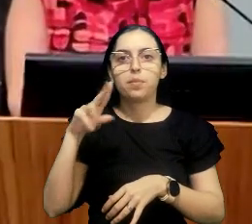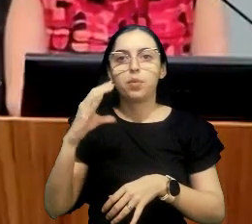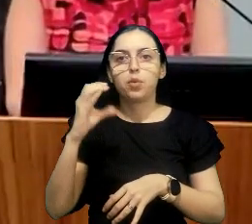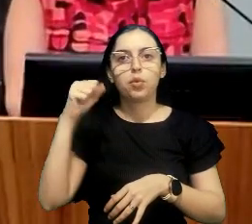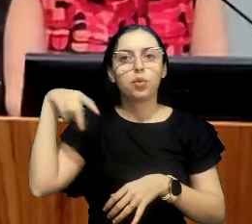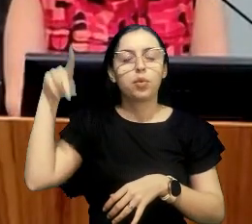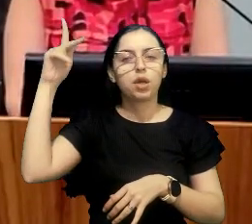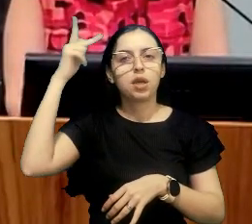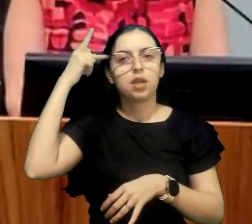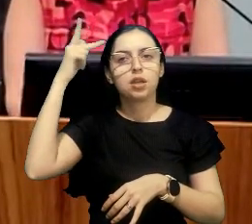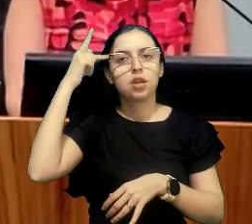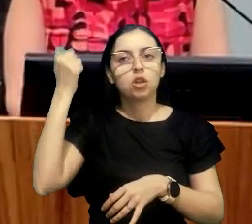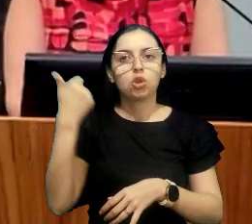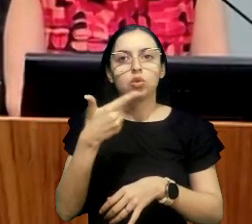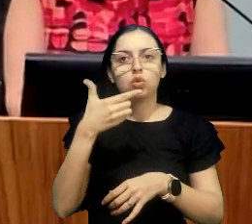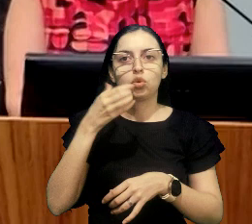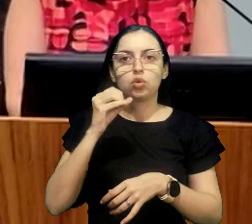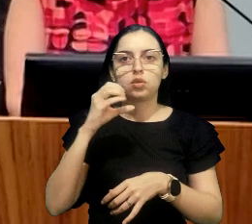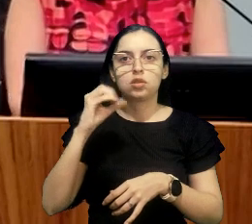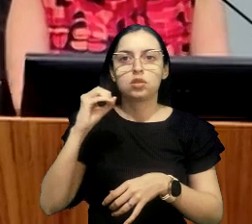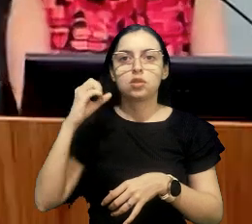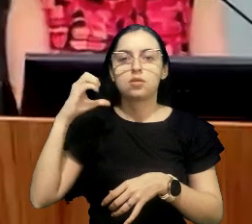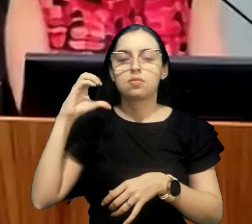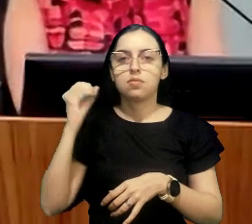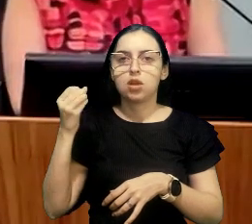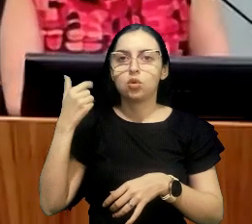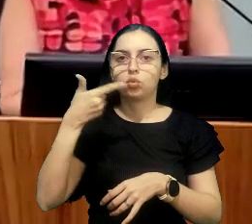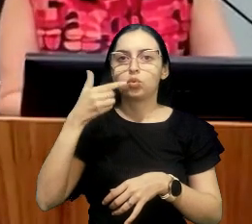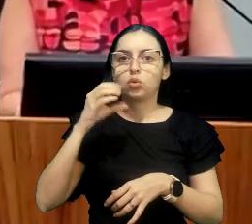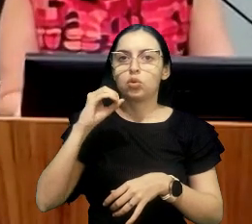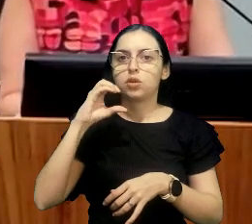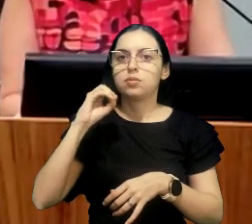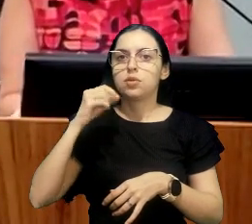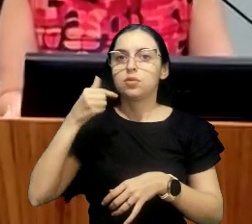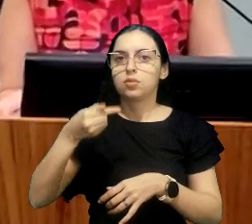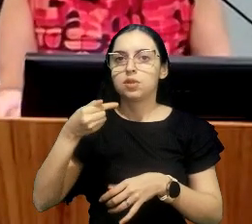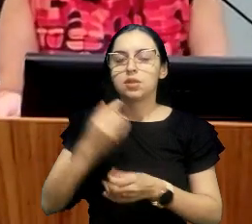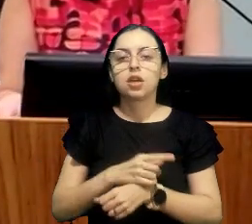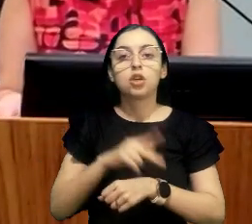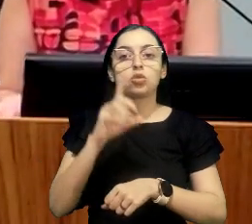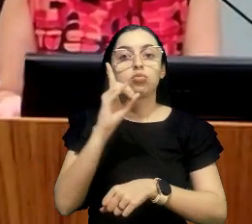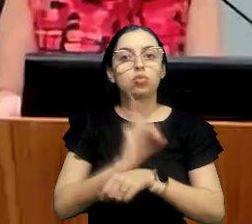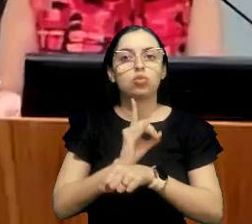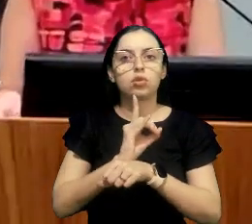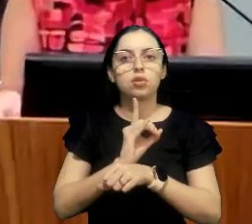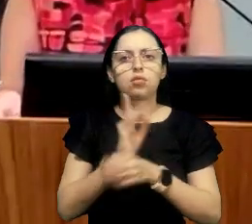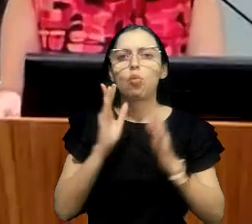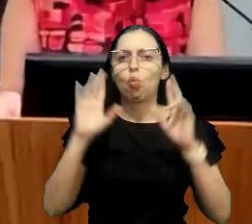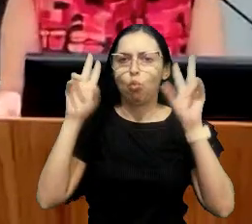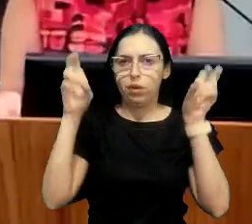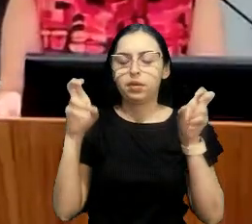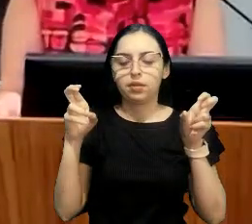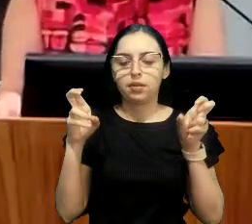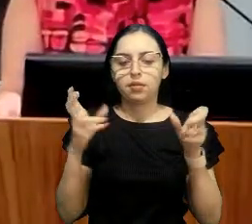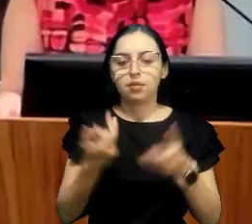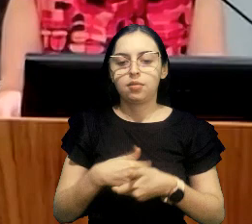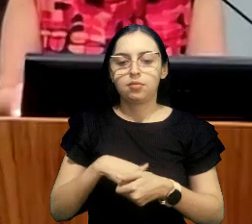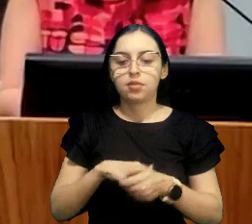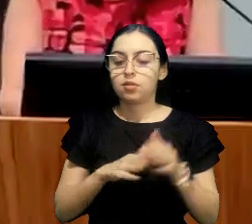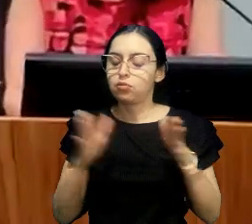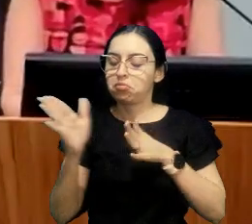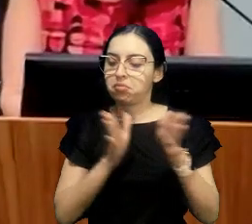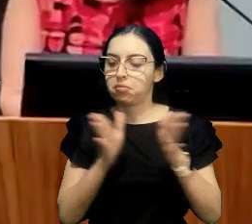e doutorado em 2007 nesse tema, no doutorado eu já fui pendendo, professora Kátia, para a área de